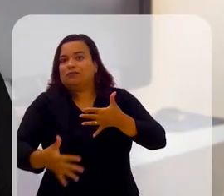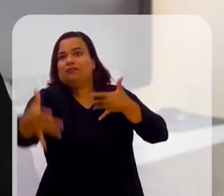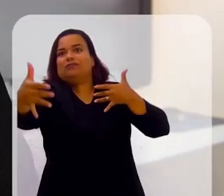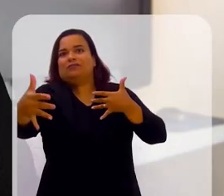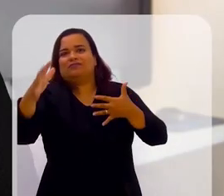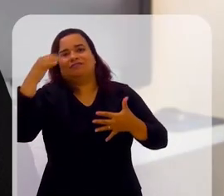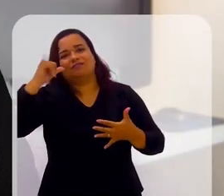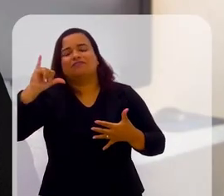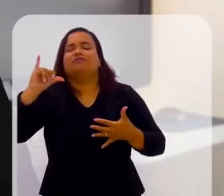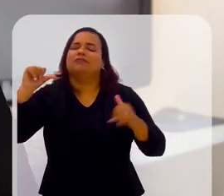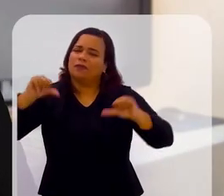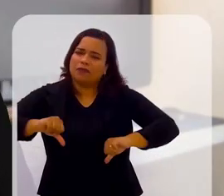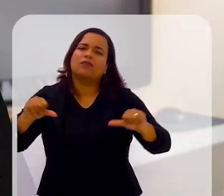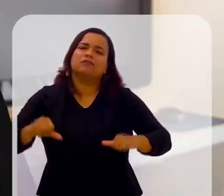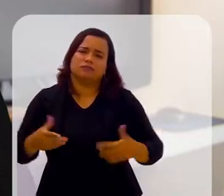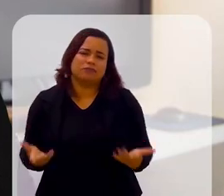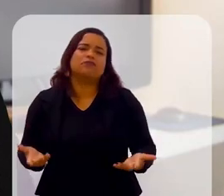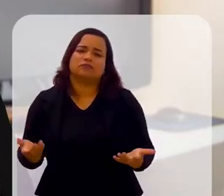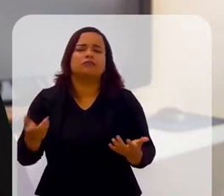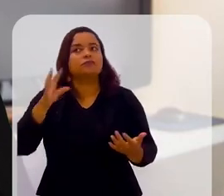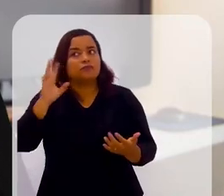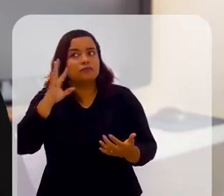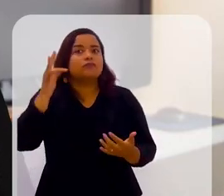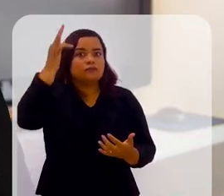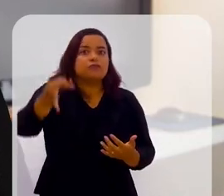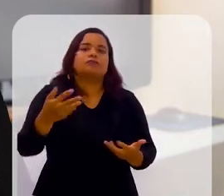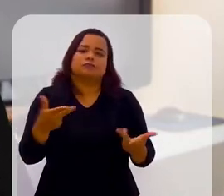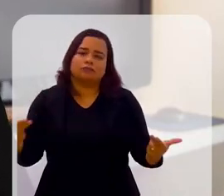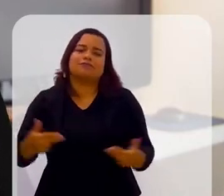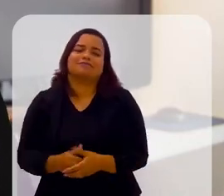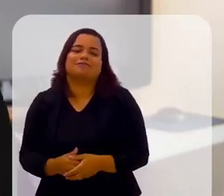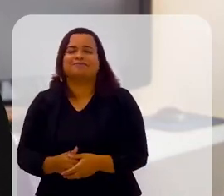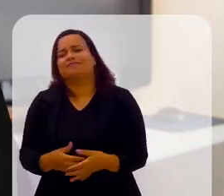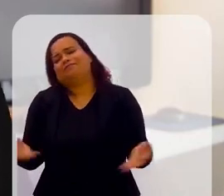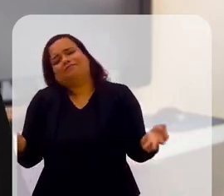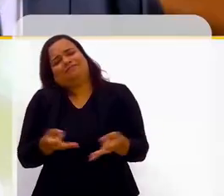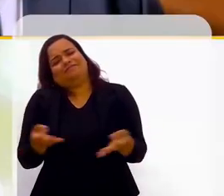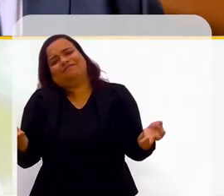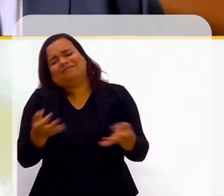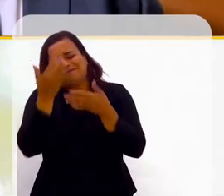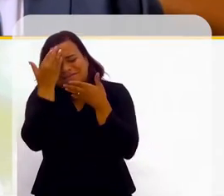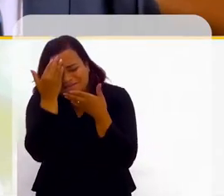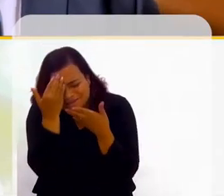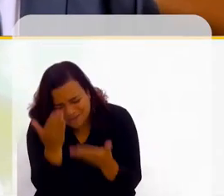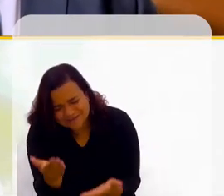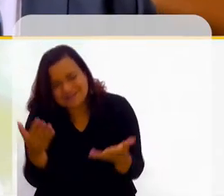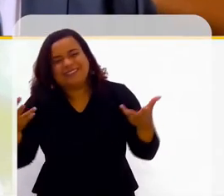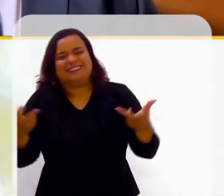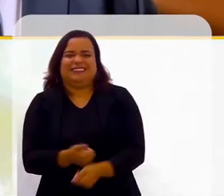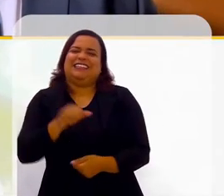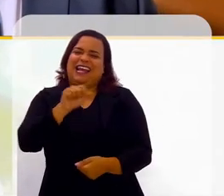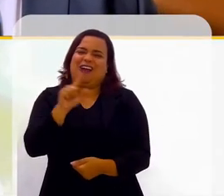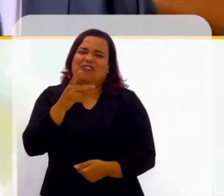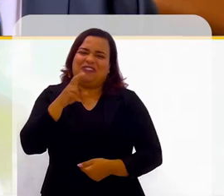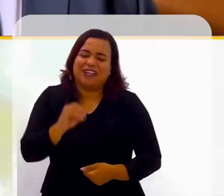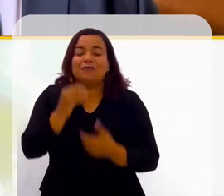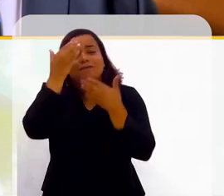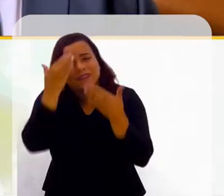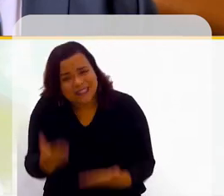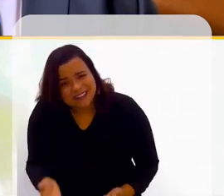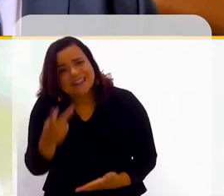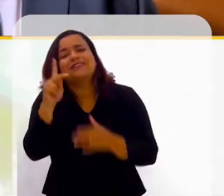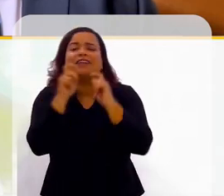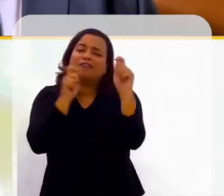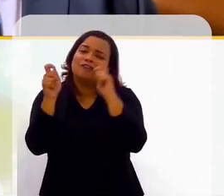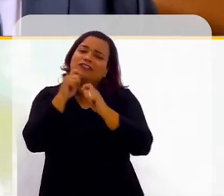prazo. Poxa, maravilha. Perfeito. Muito obrigada, Alfredo. Muito obrigada pela